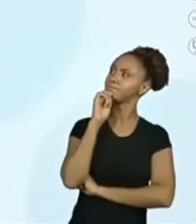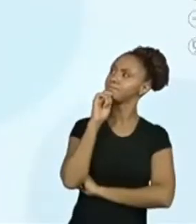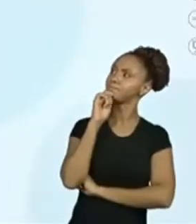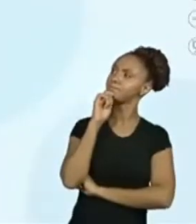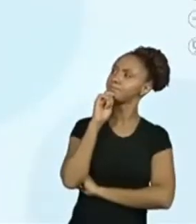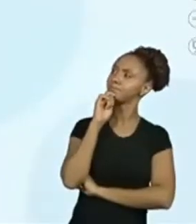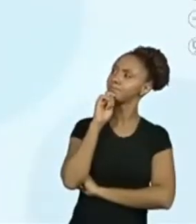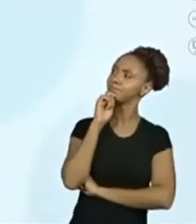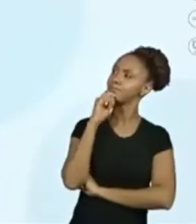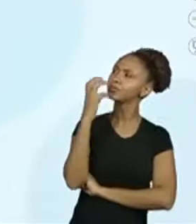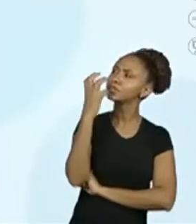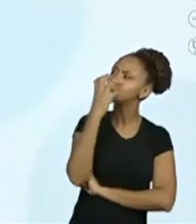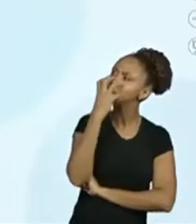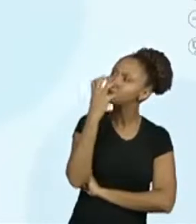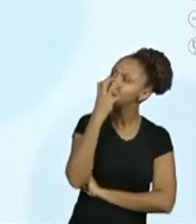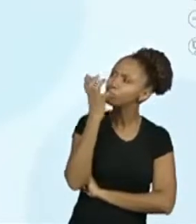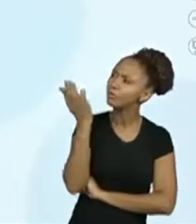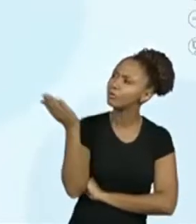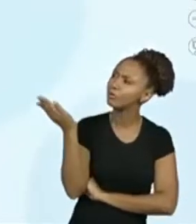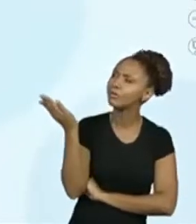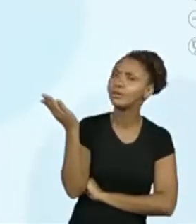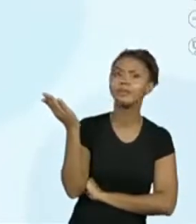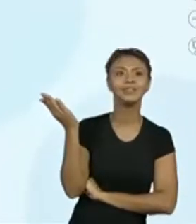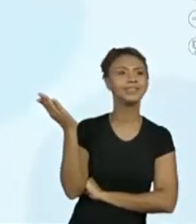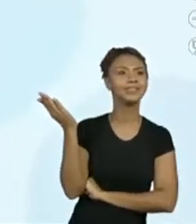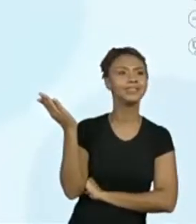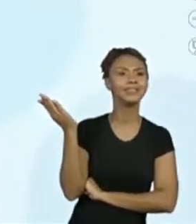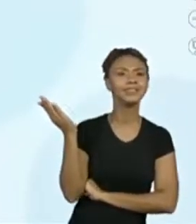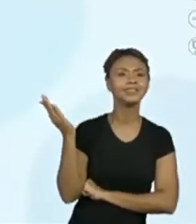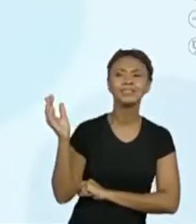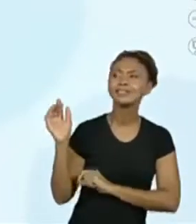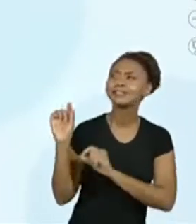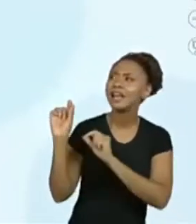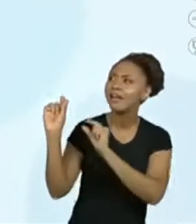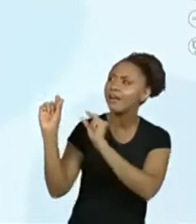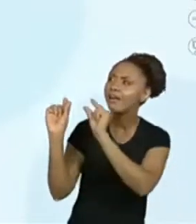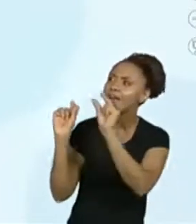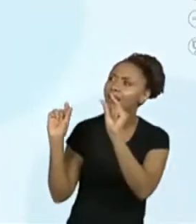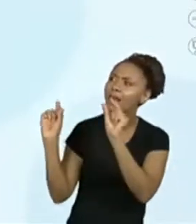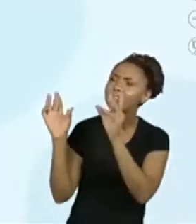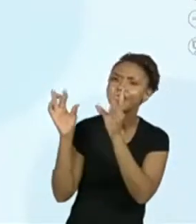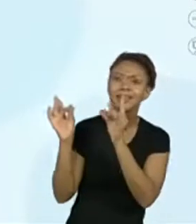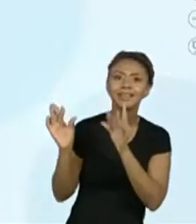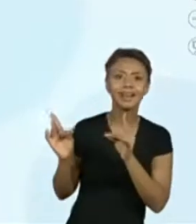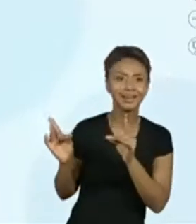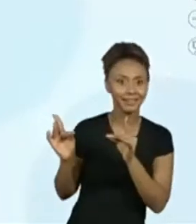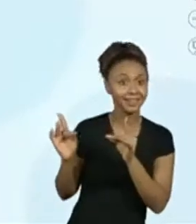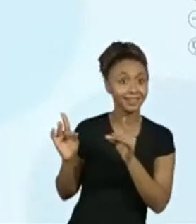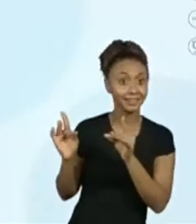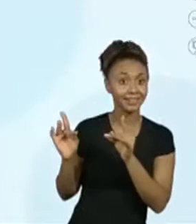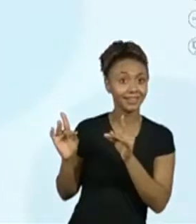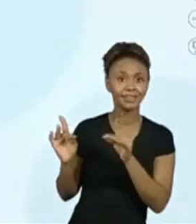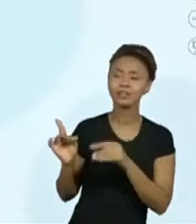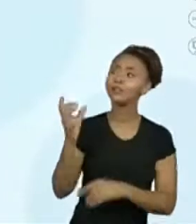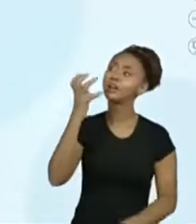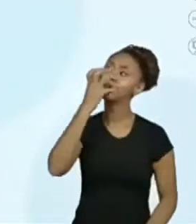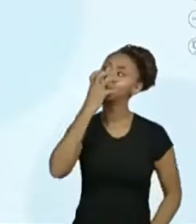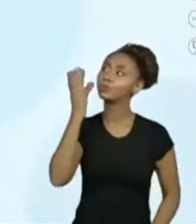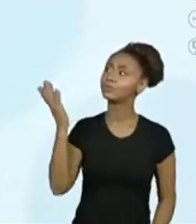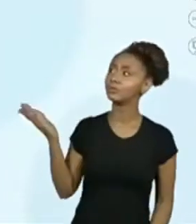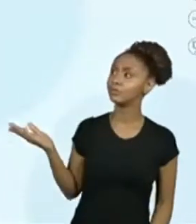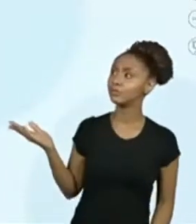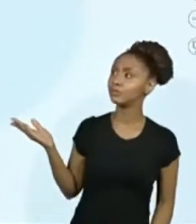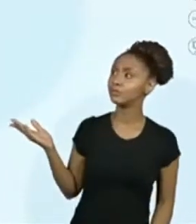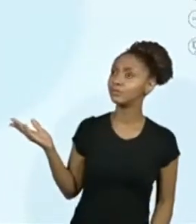Um cachorro. Olha só os detalhes dessa imagem. Vocês têm aqui um cachorro,